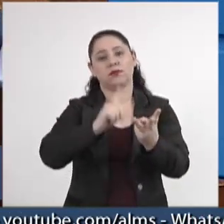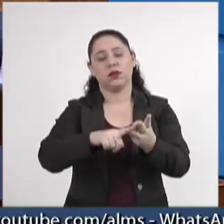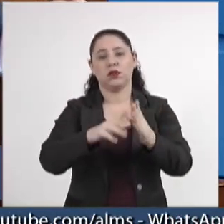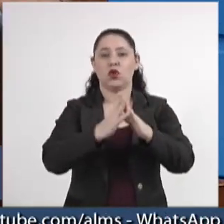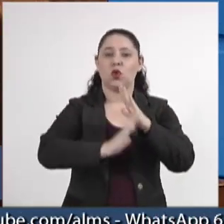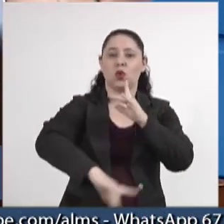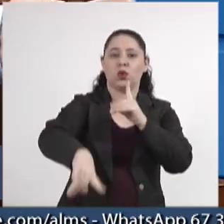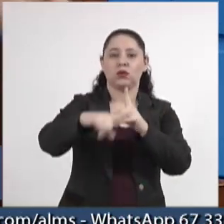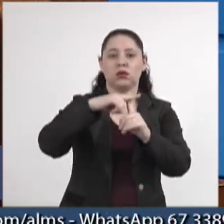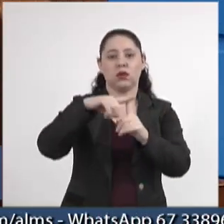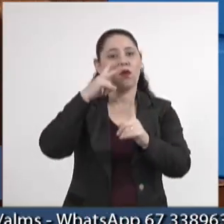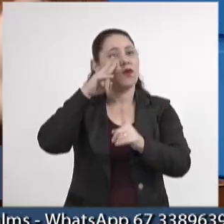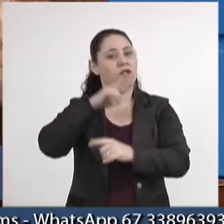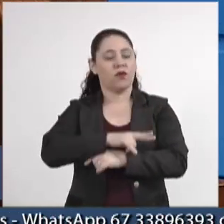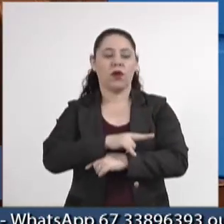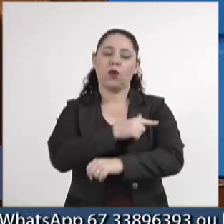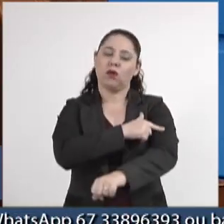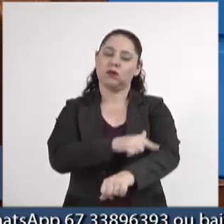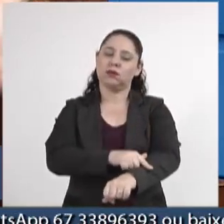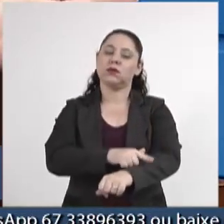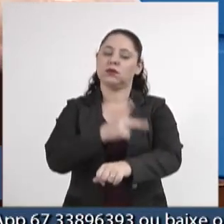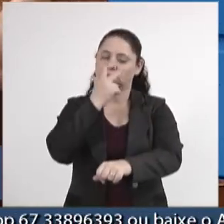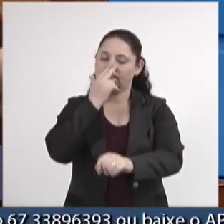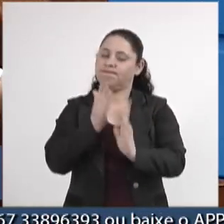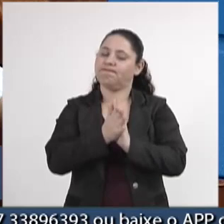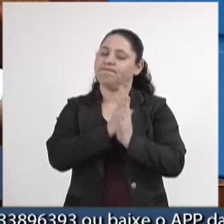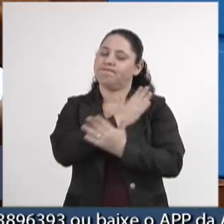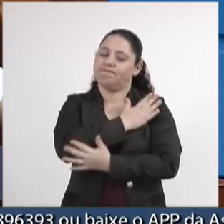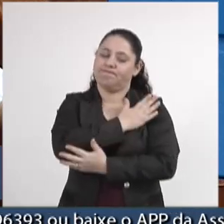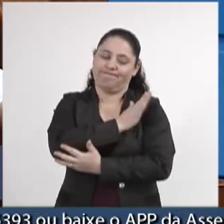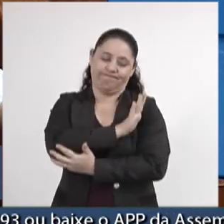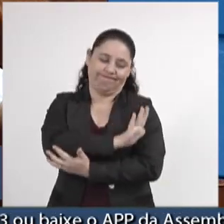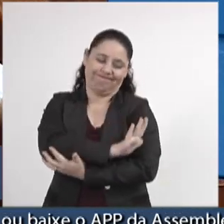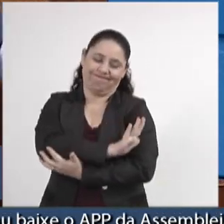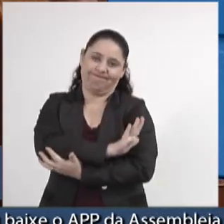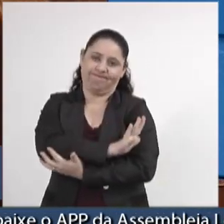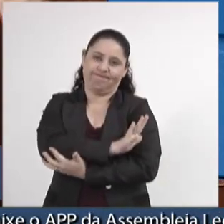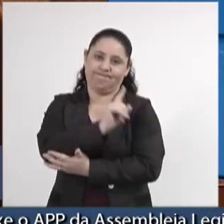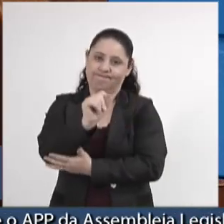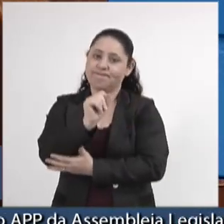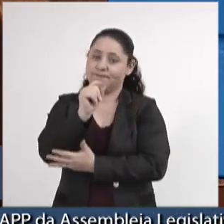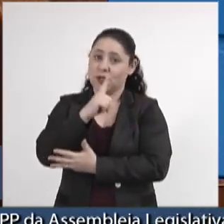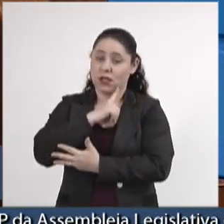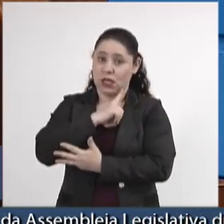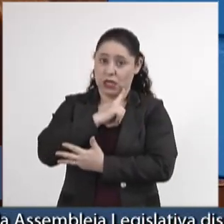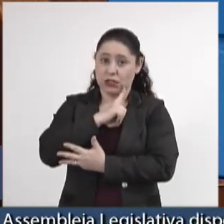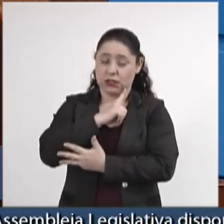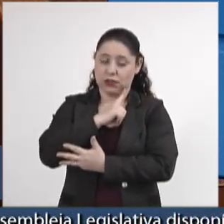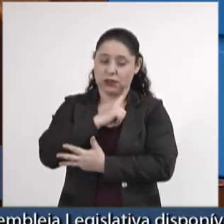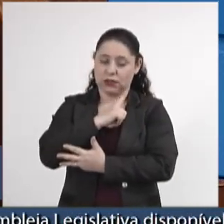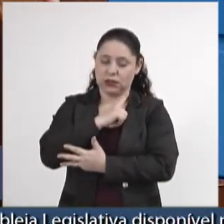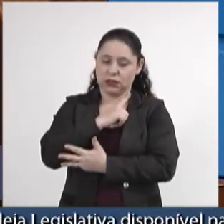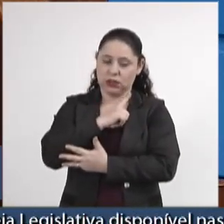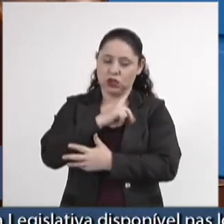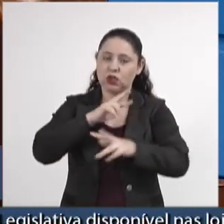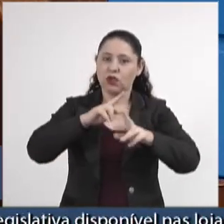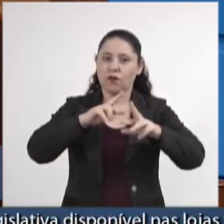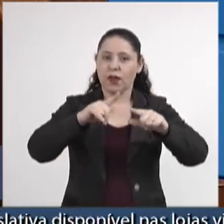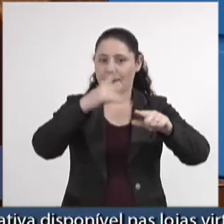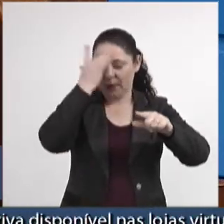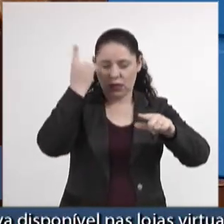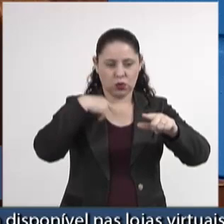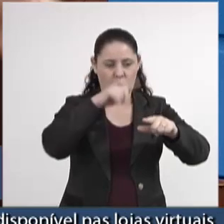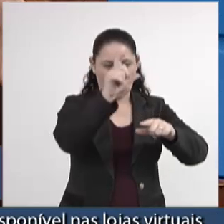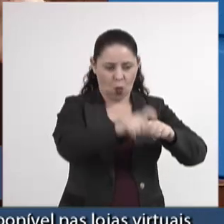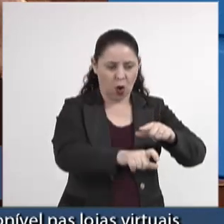igrejas. Você vê comportamentos racistas, que tratam diferentemente as pessoas em função